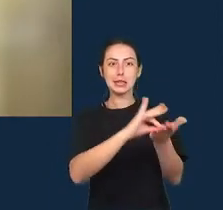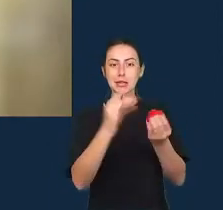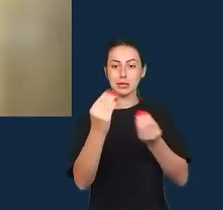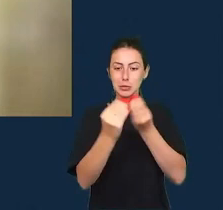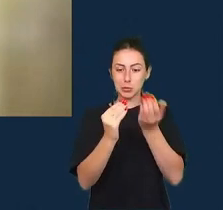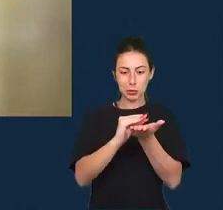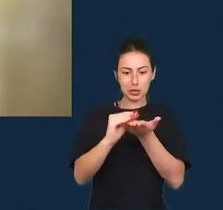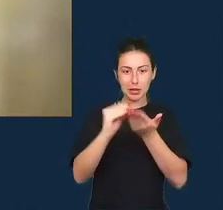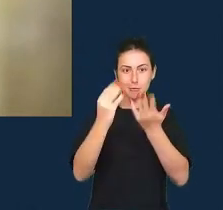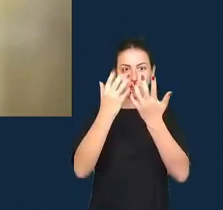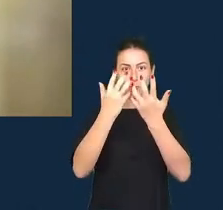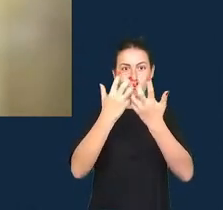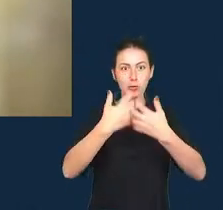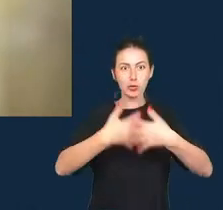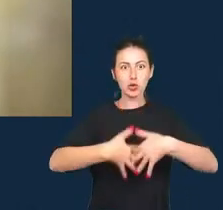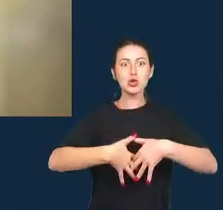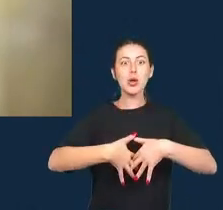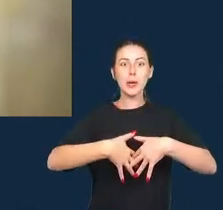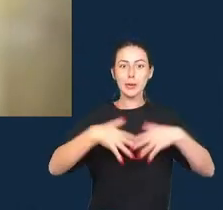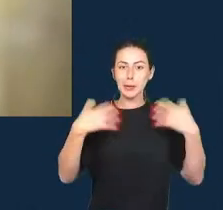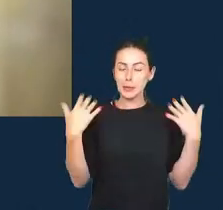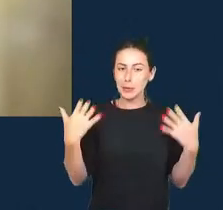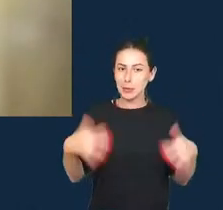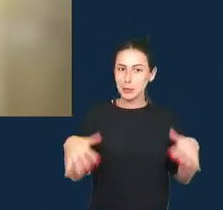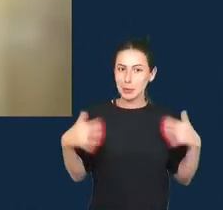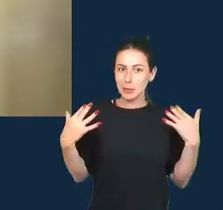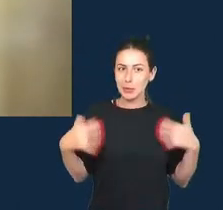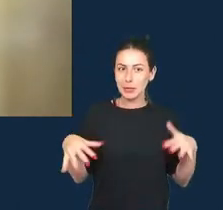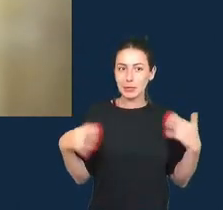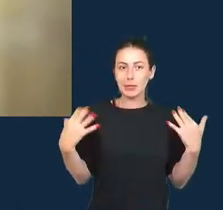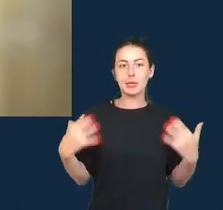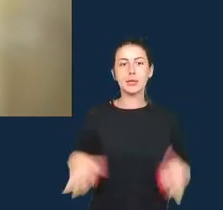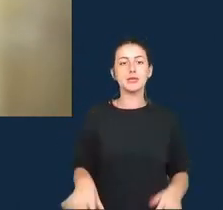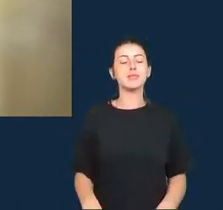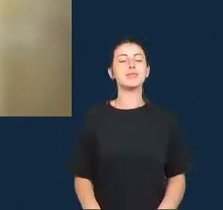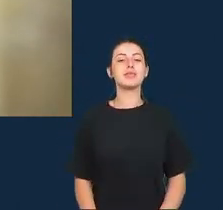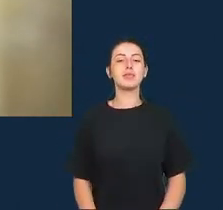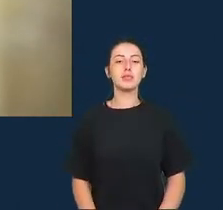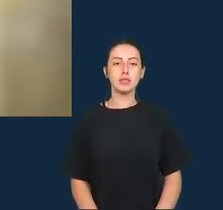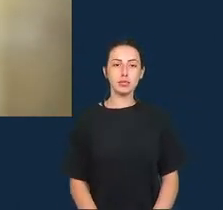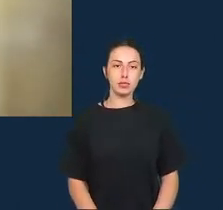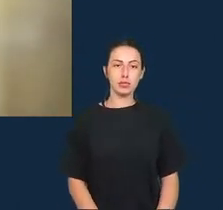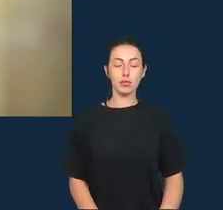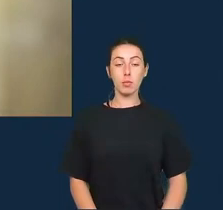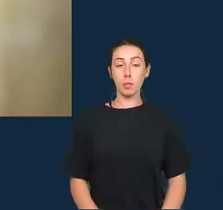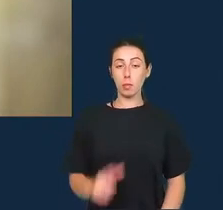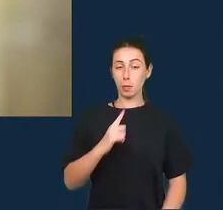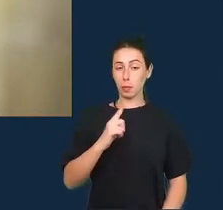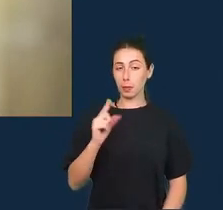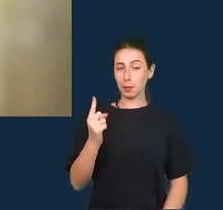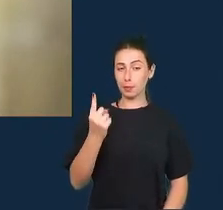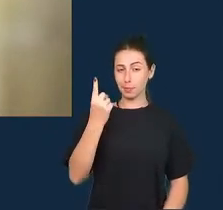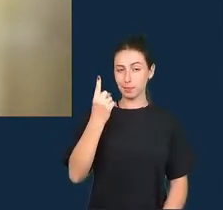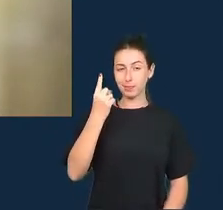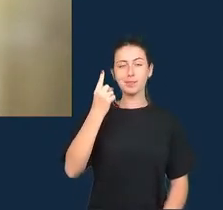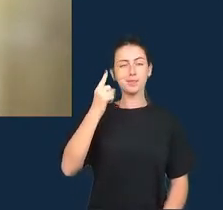e há uma expressão muito bacana do sociólogo de finanças